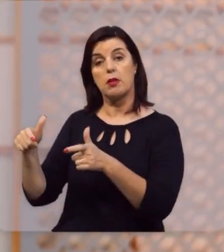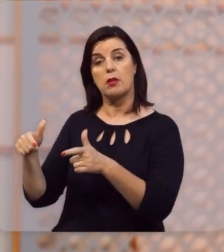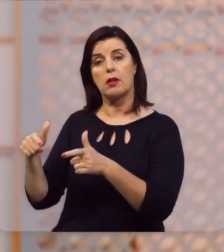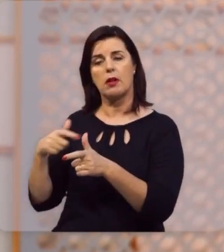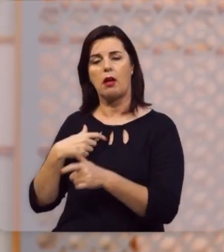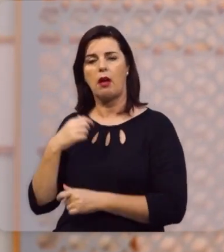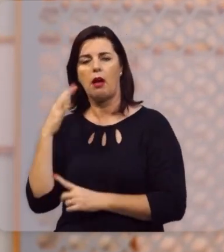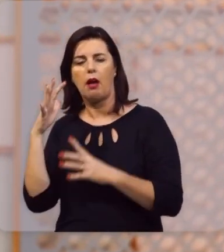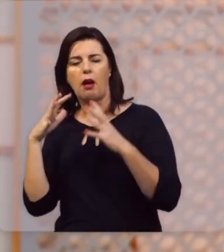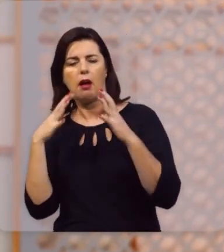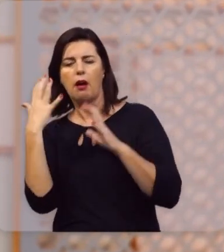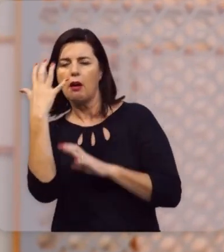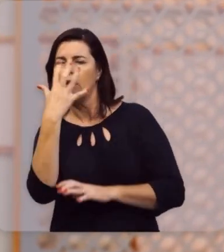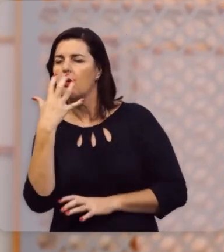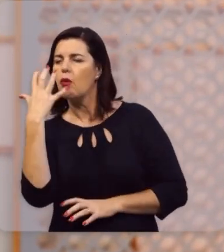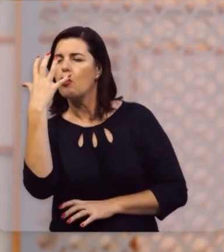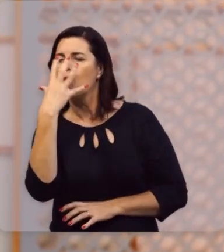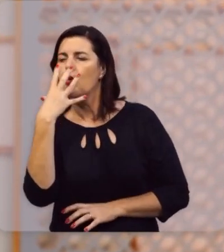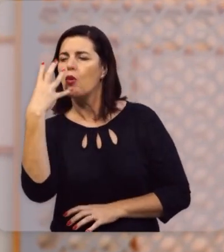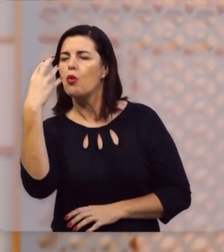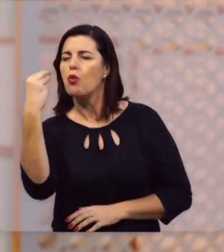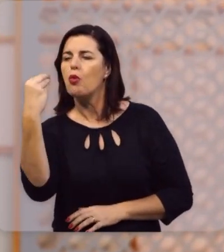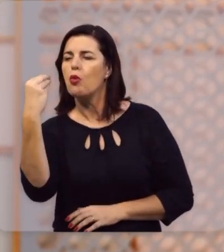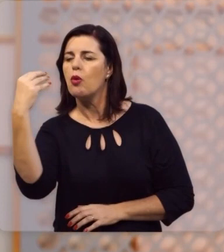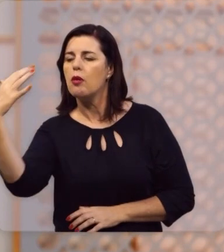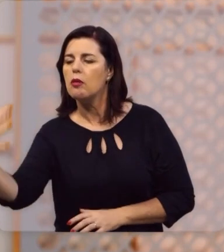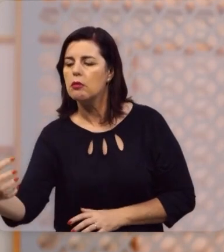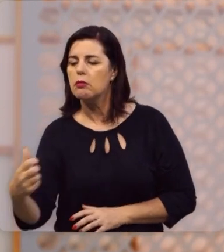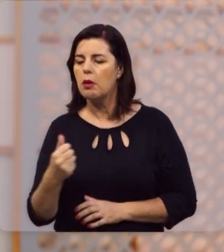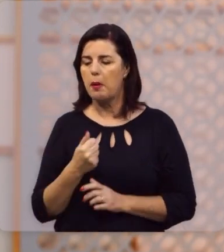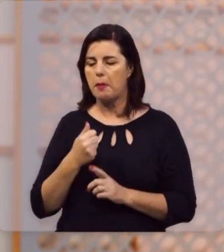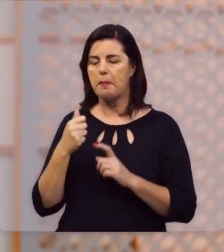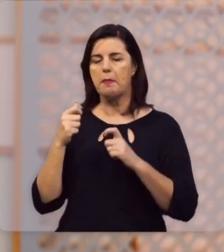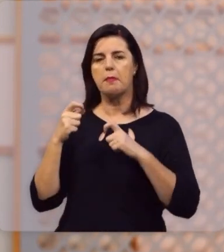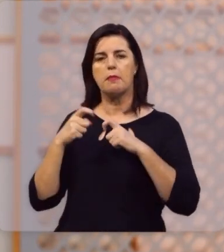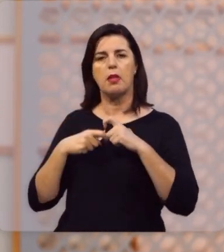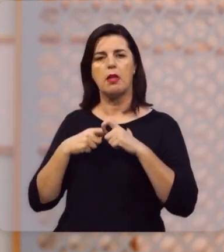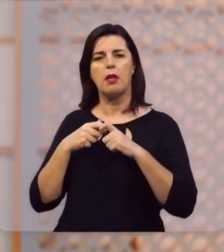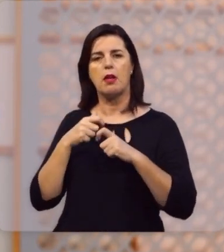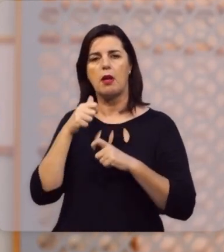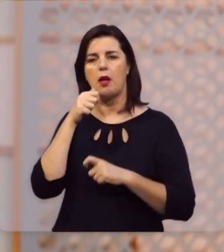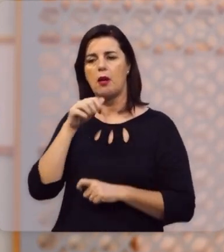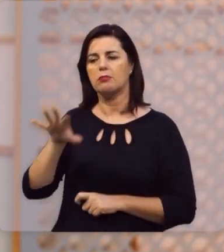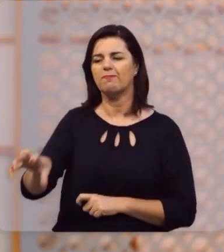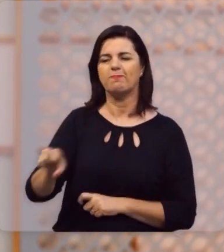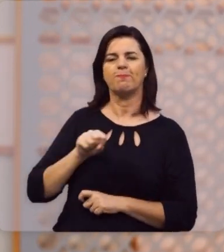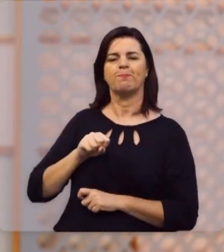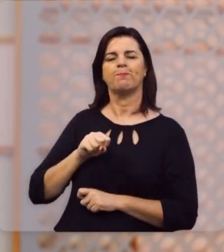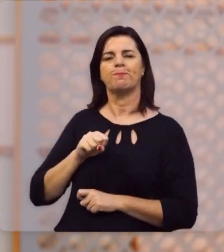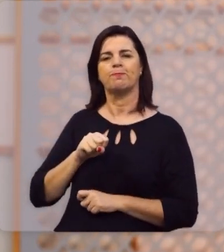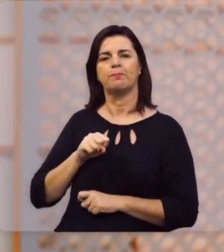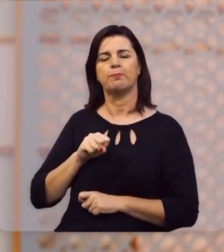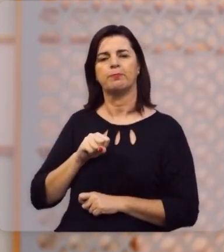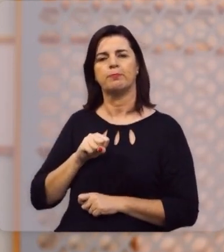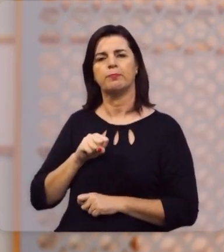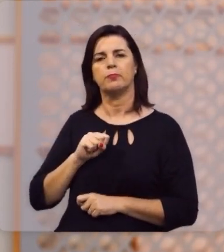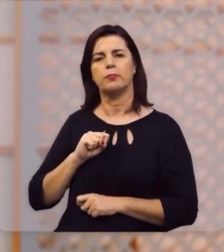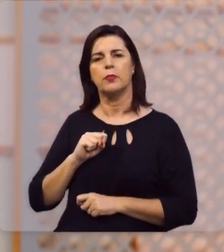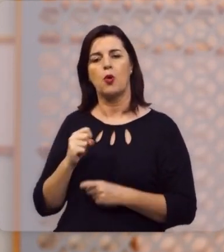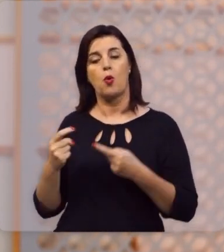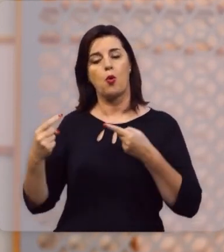daquela terra, se enamora dela, toma-a como mulher, e a possui,